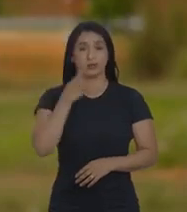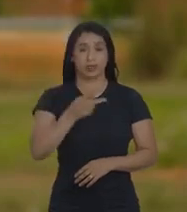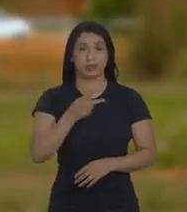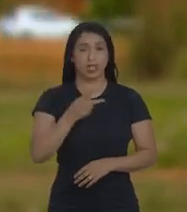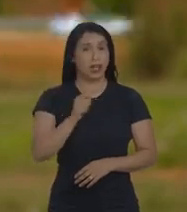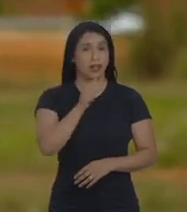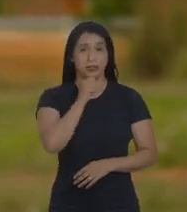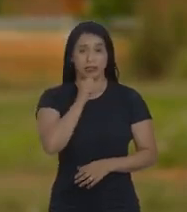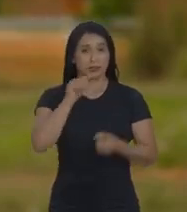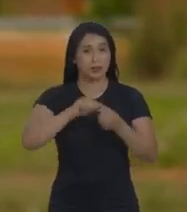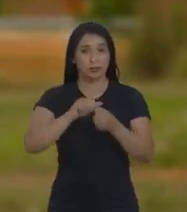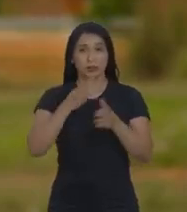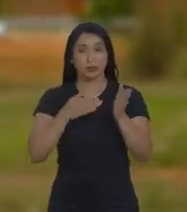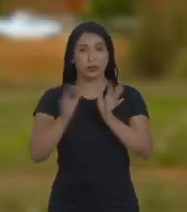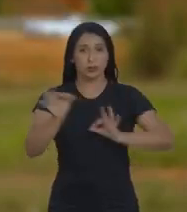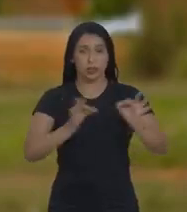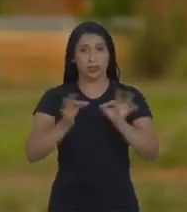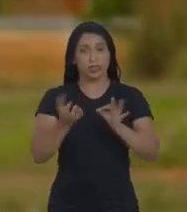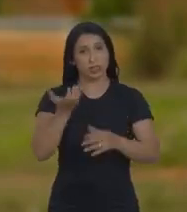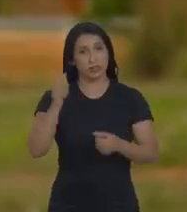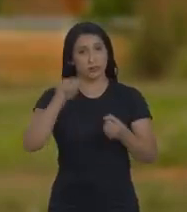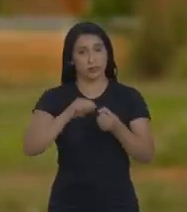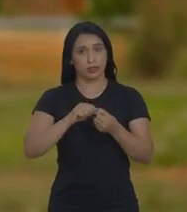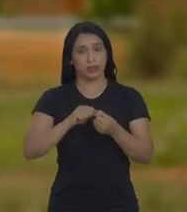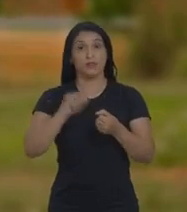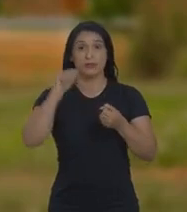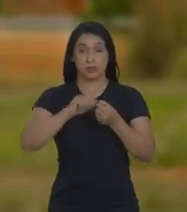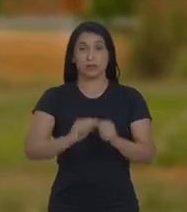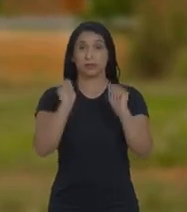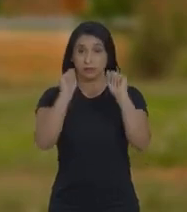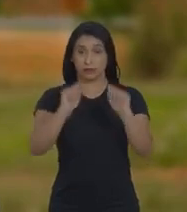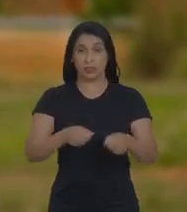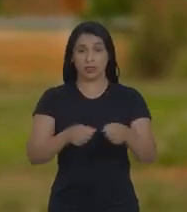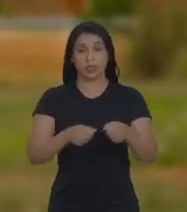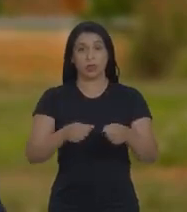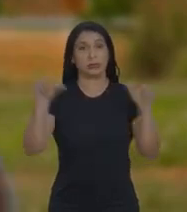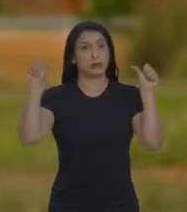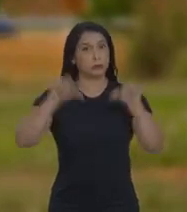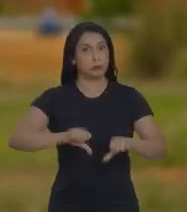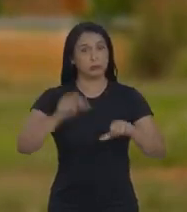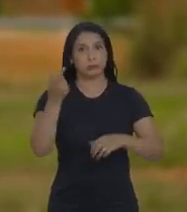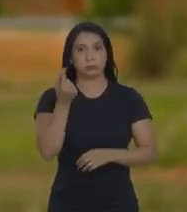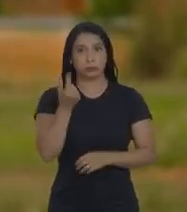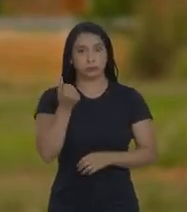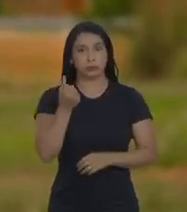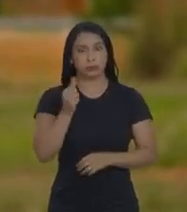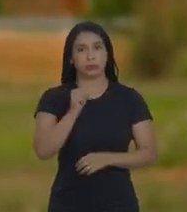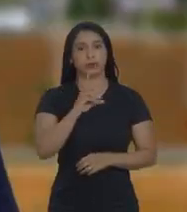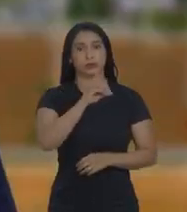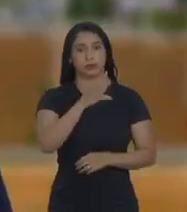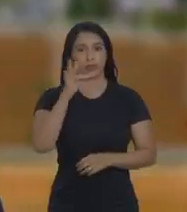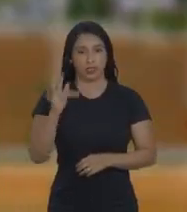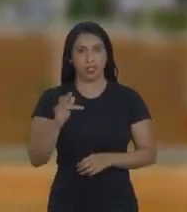tudo o que planejamos e gostaríamos de fazer, fizemos o possível para as graves condições financeiras do Distrito Federal e do